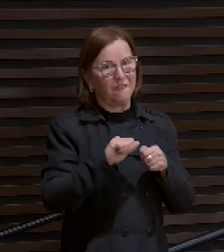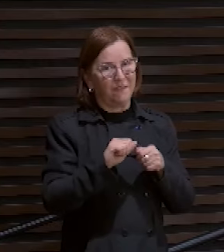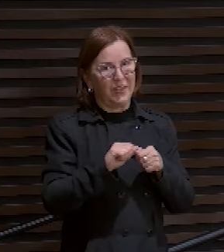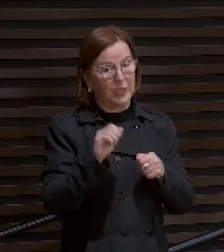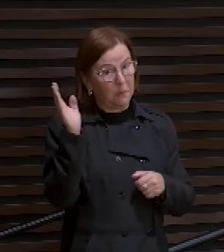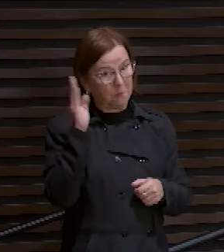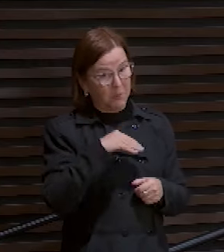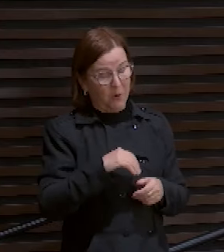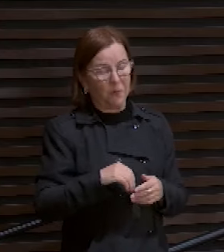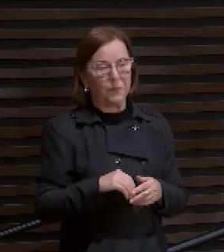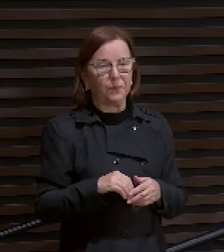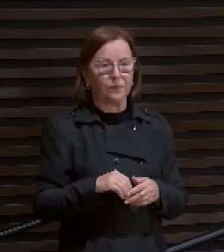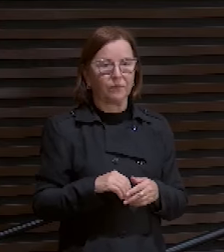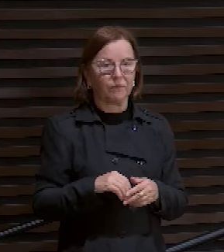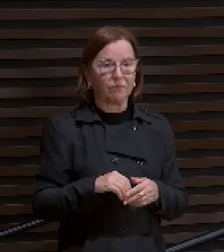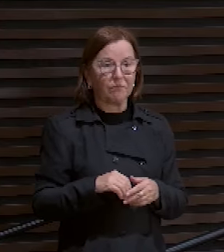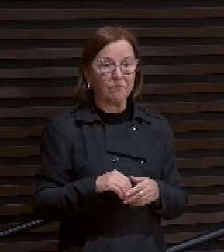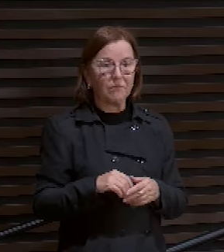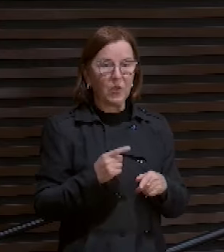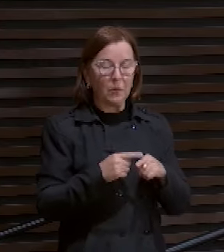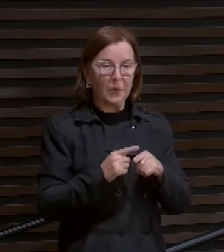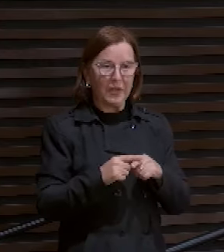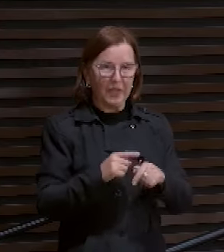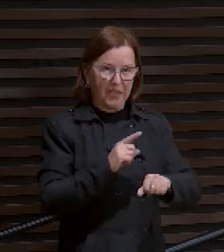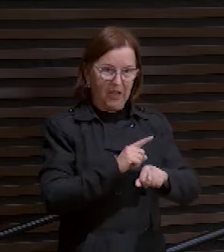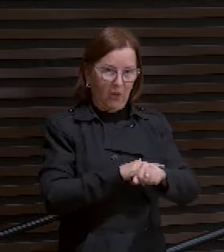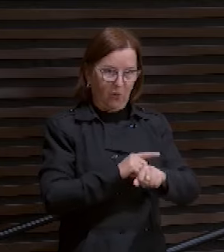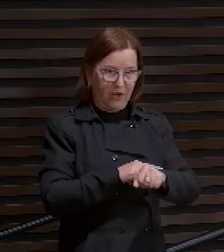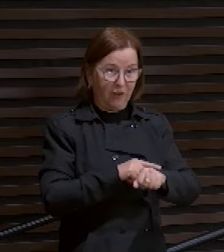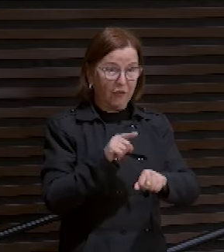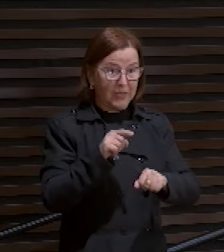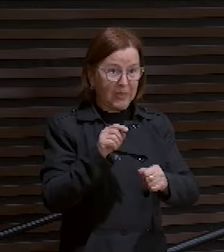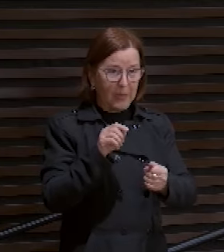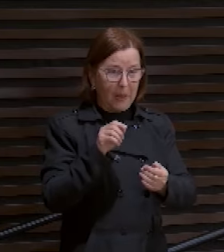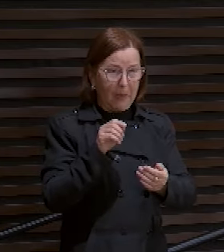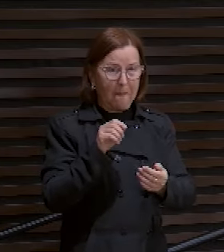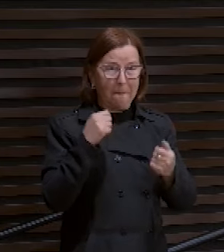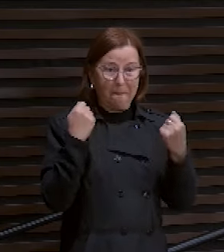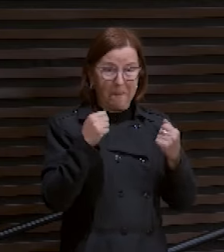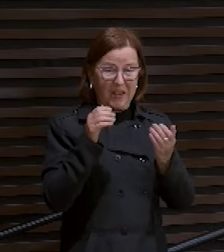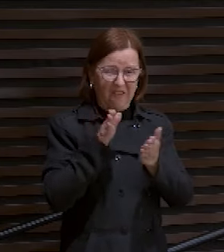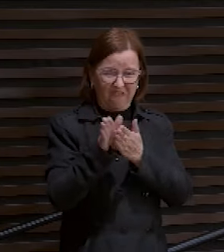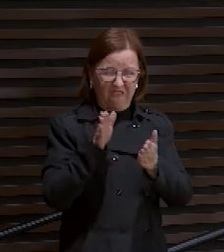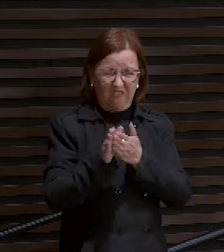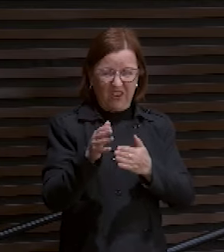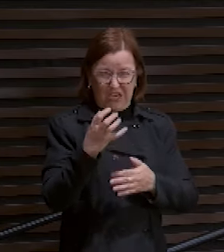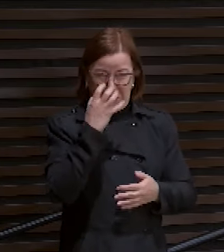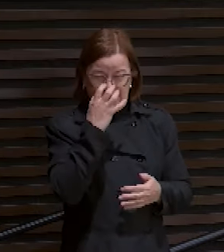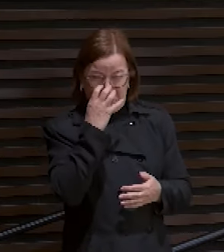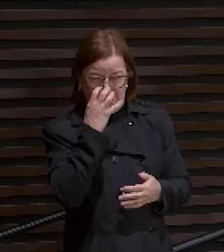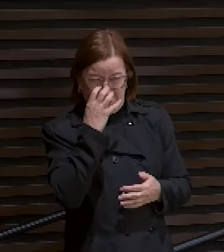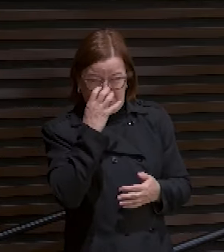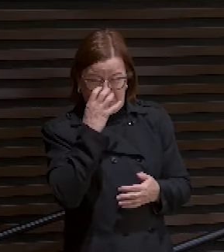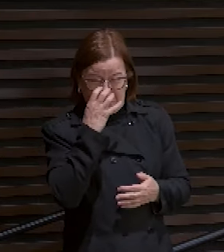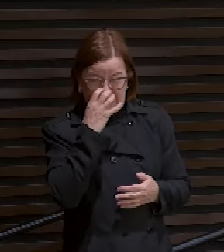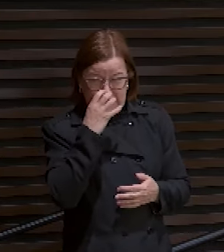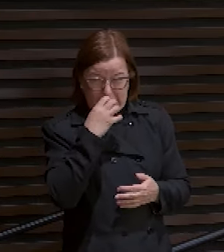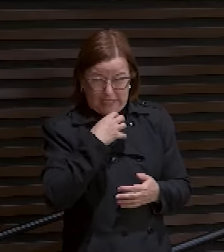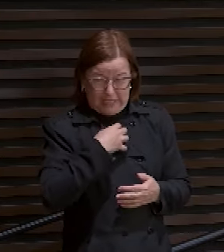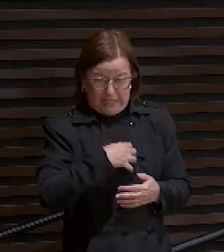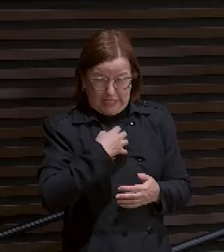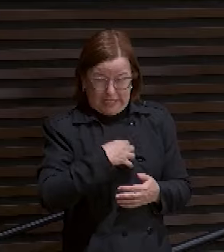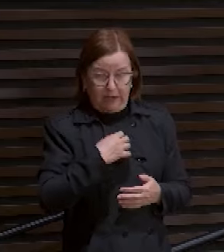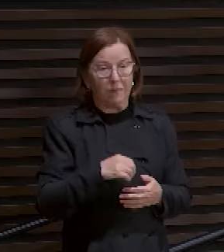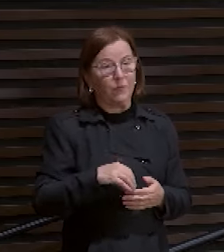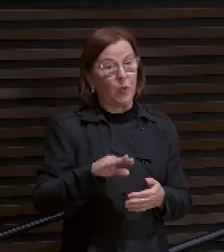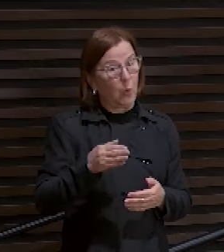Na hora que você precisa fugir de um pitbull, ela é uma benção. Na hora que o cara começa a dar